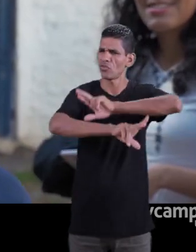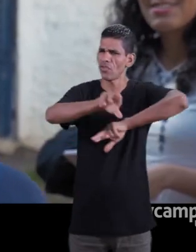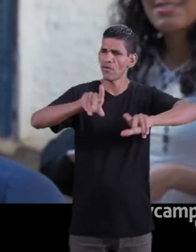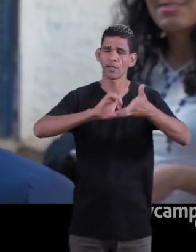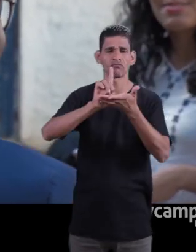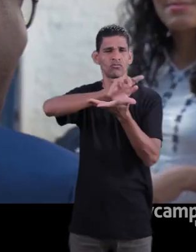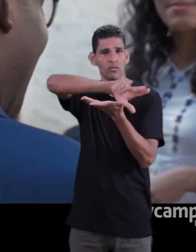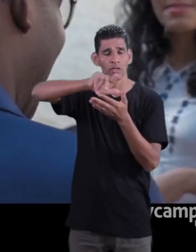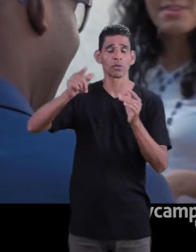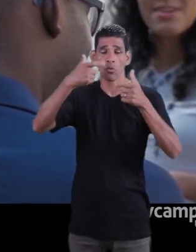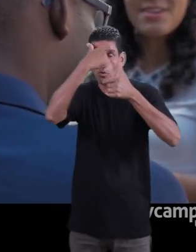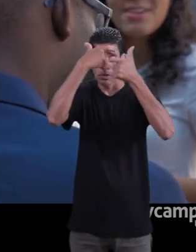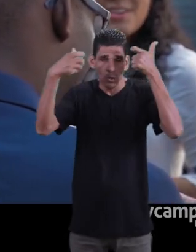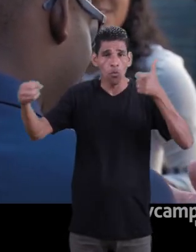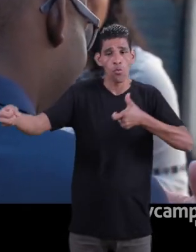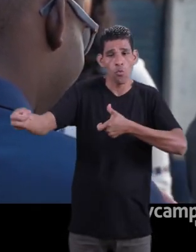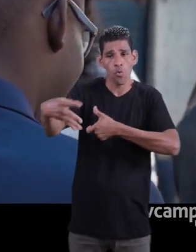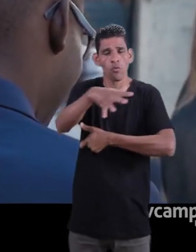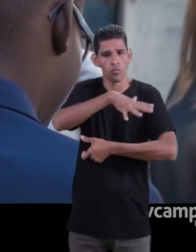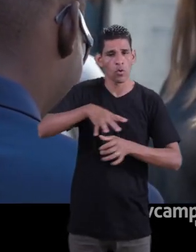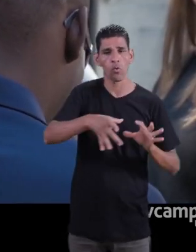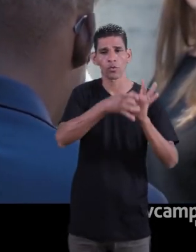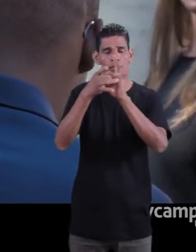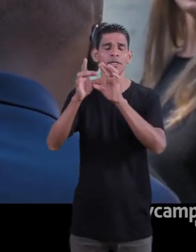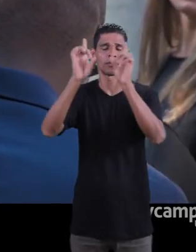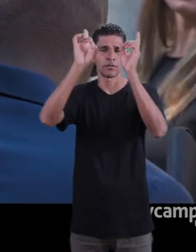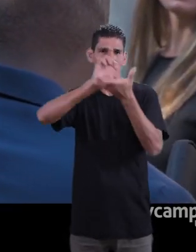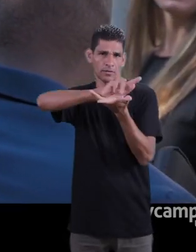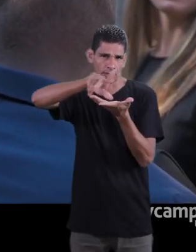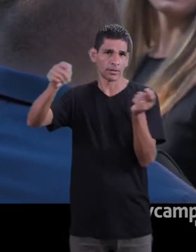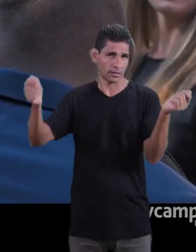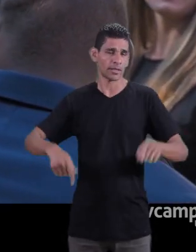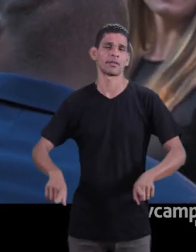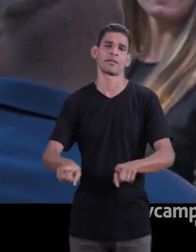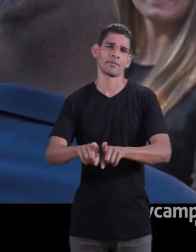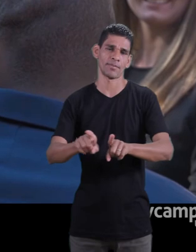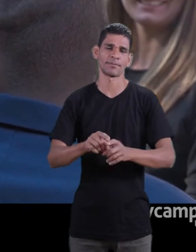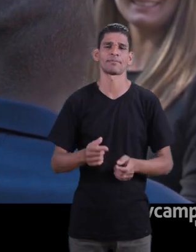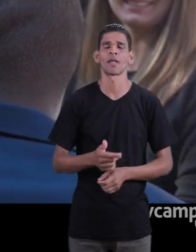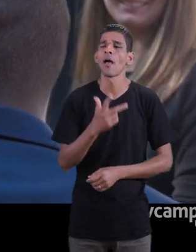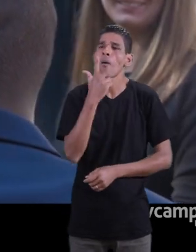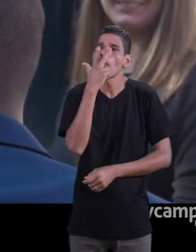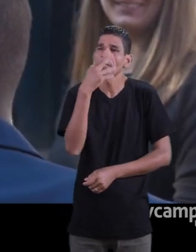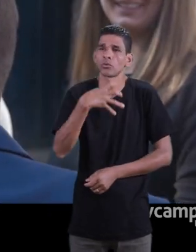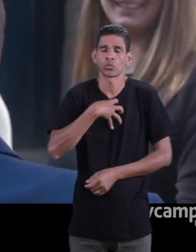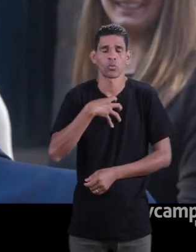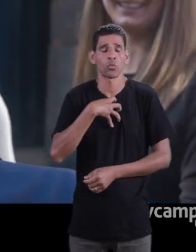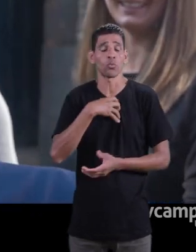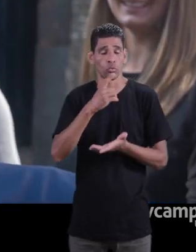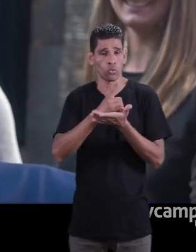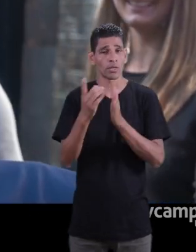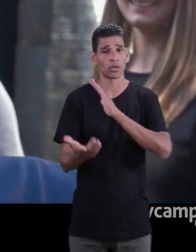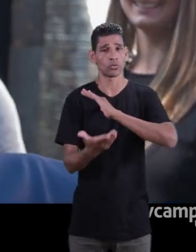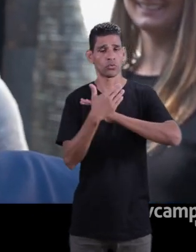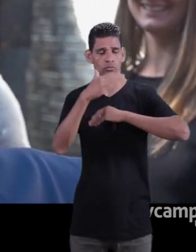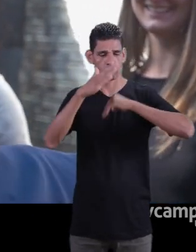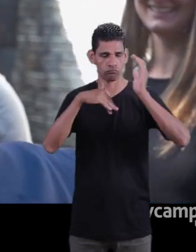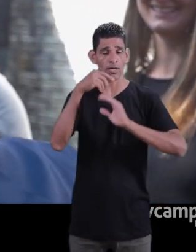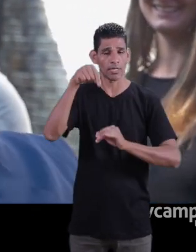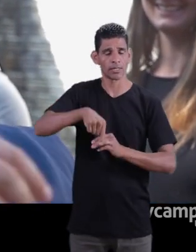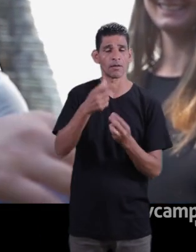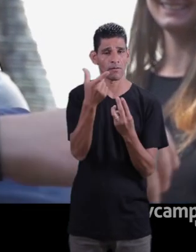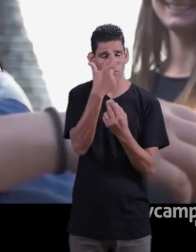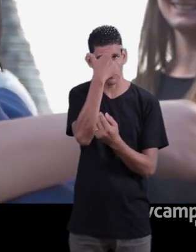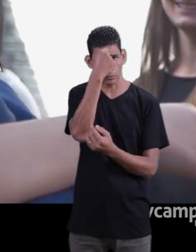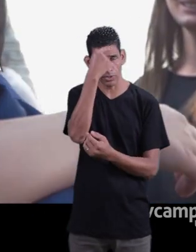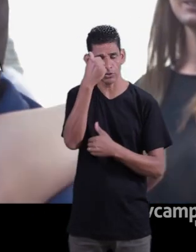diversidade e à construção de conhecimento nesse contexto de diversidade. Então, me parece que a resolução tem um papel muito bom também